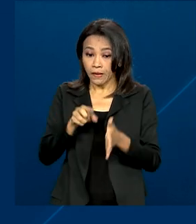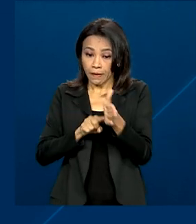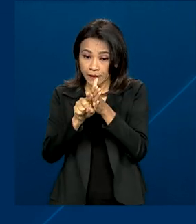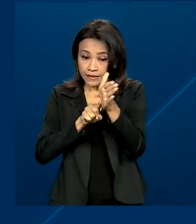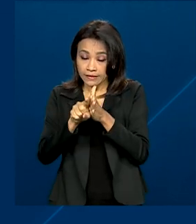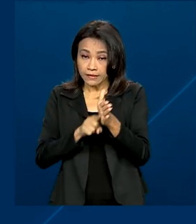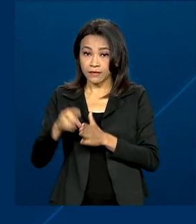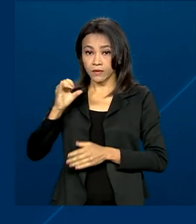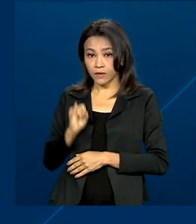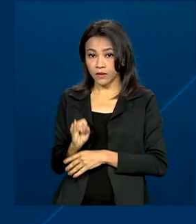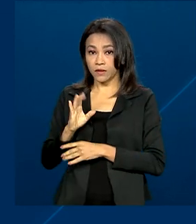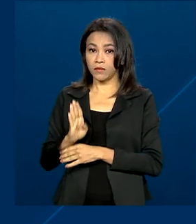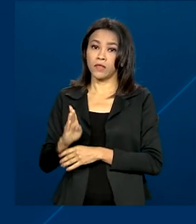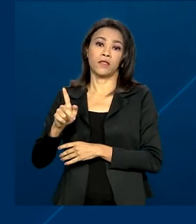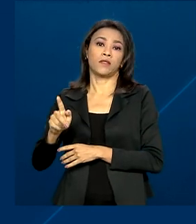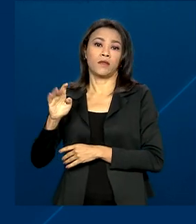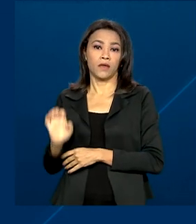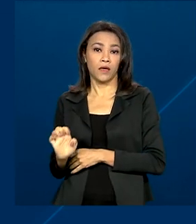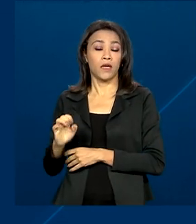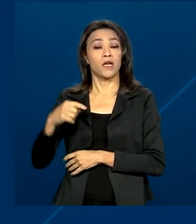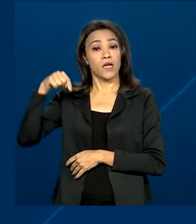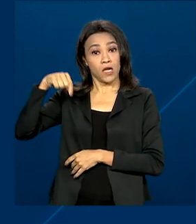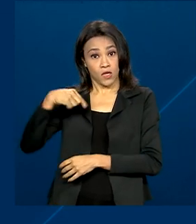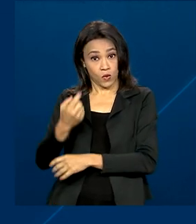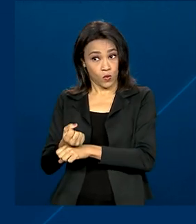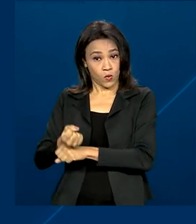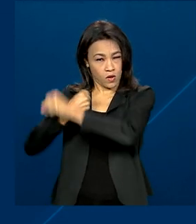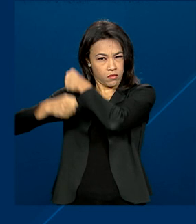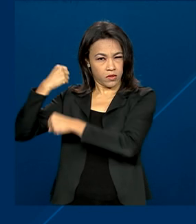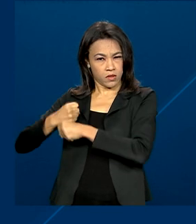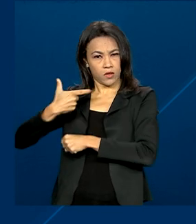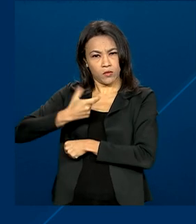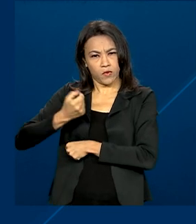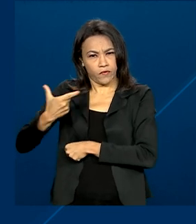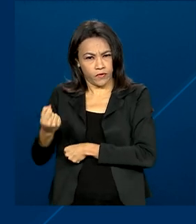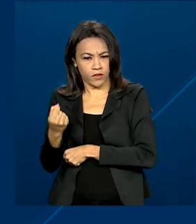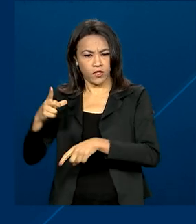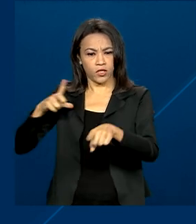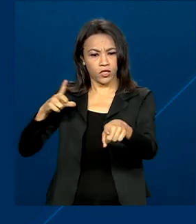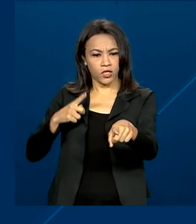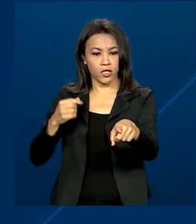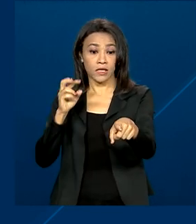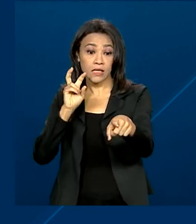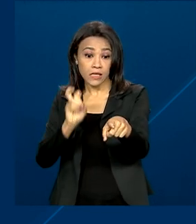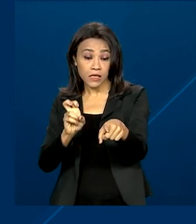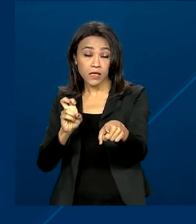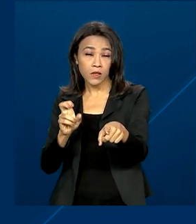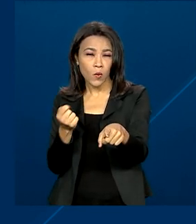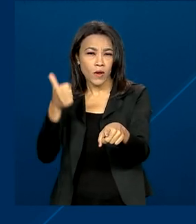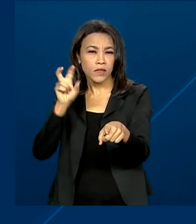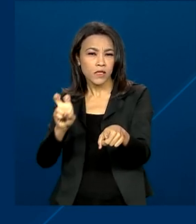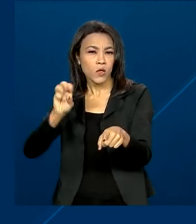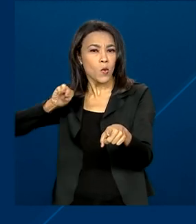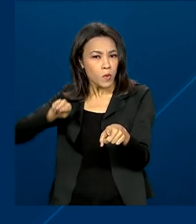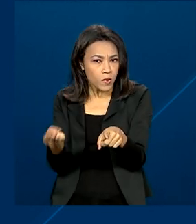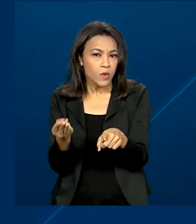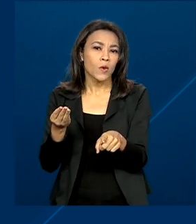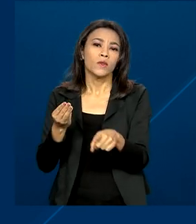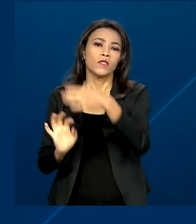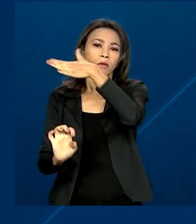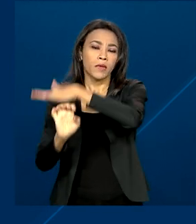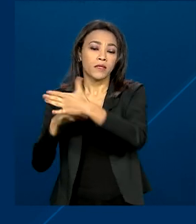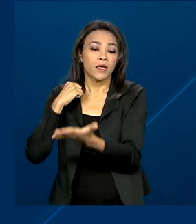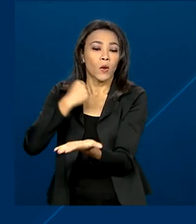mostra que em 2020, o país tinha quase 5 milhões de empresas ativas, que empregavam cerca de